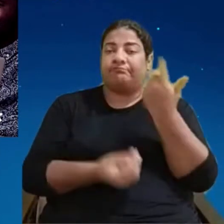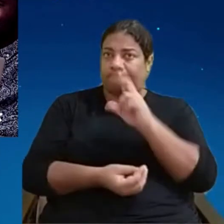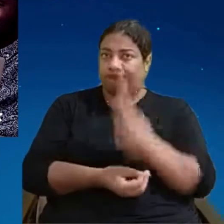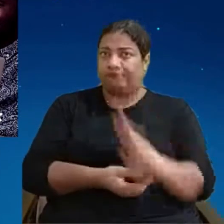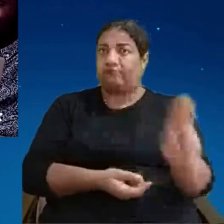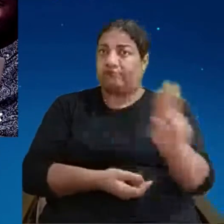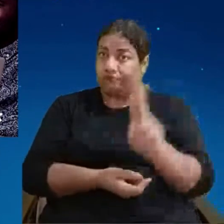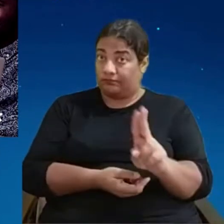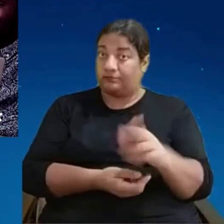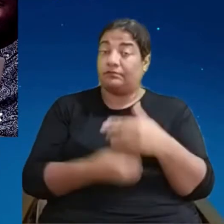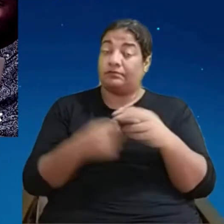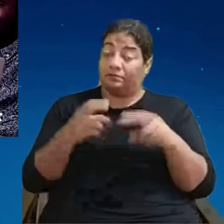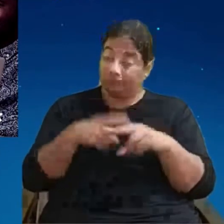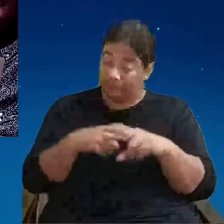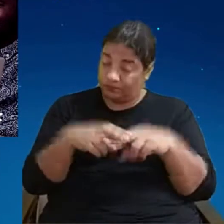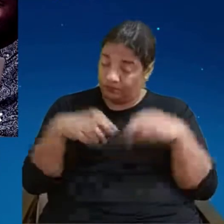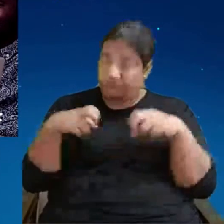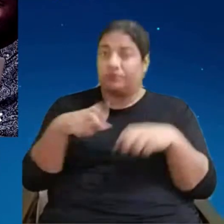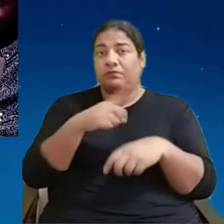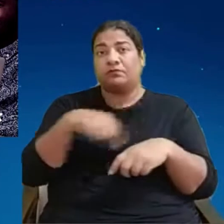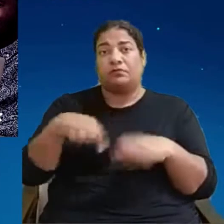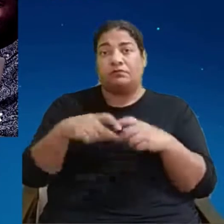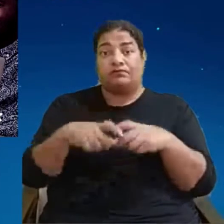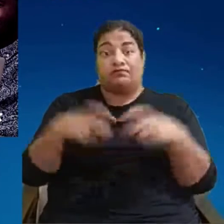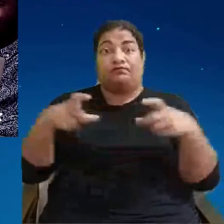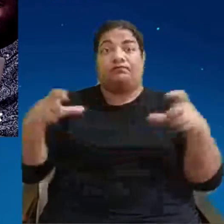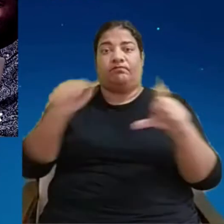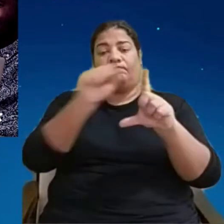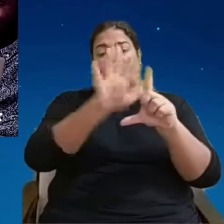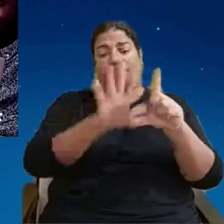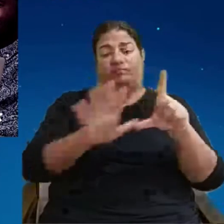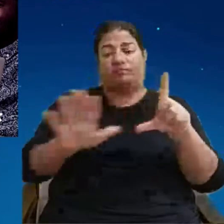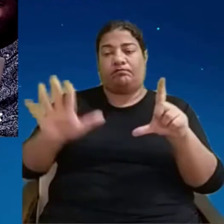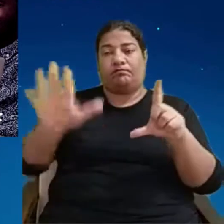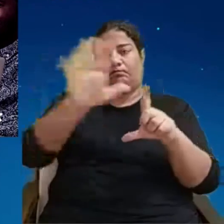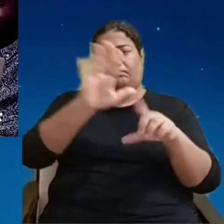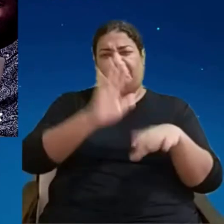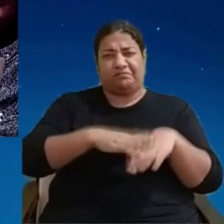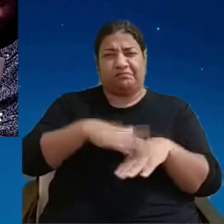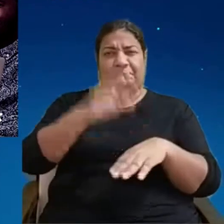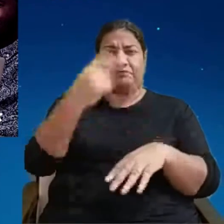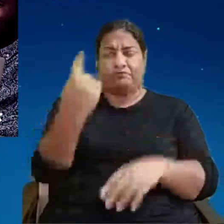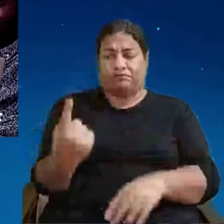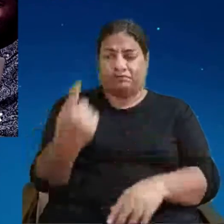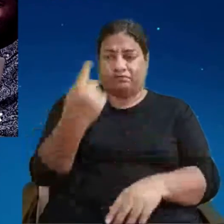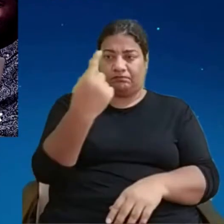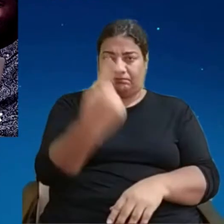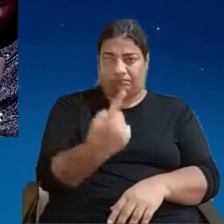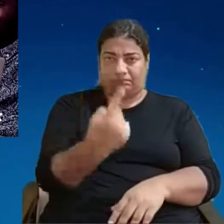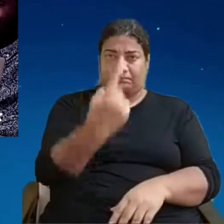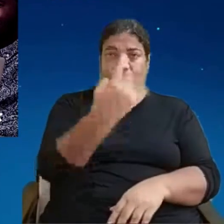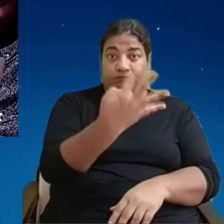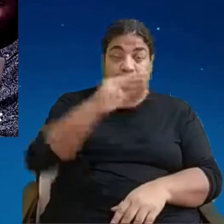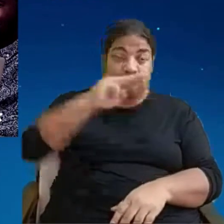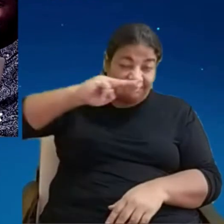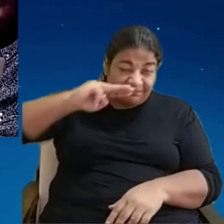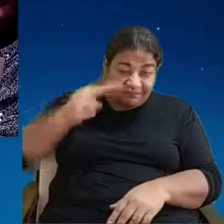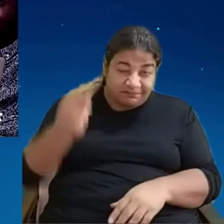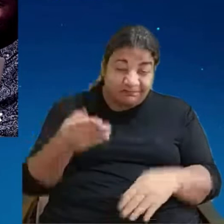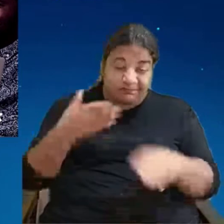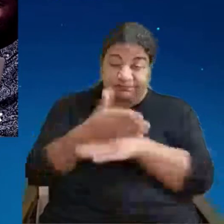plataforma e digitalizando o país a gente está com mais de 114 milhões de acessos só vivo